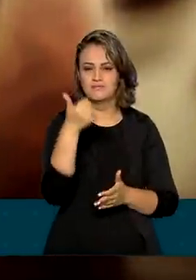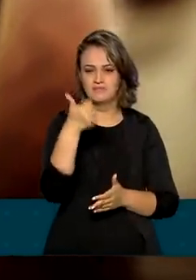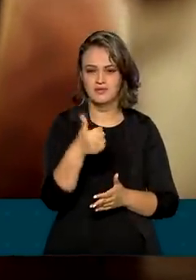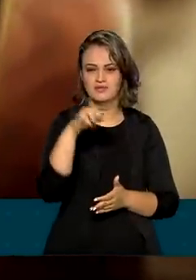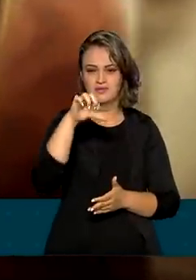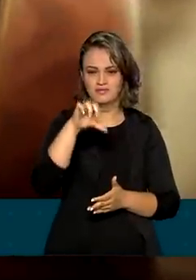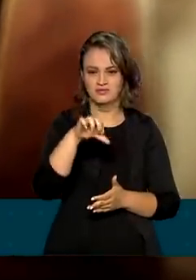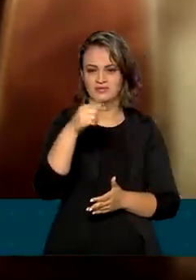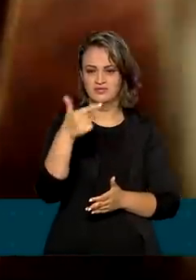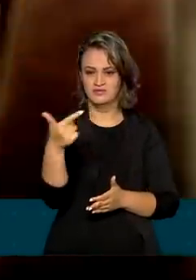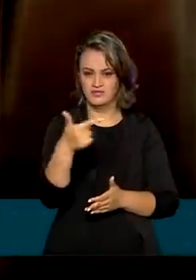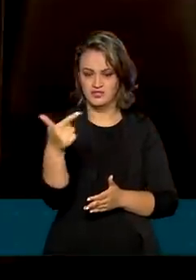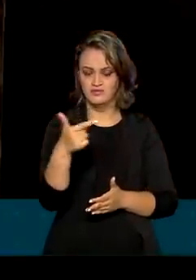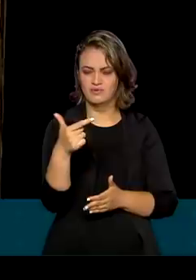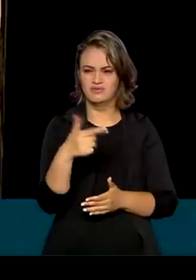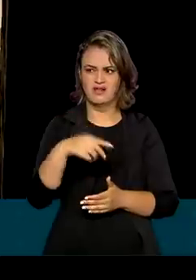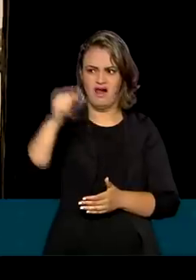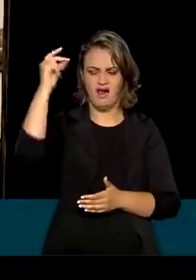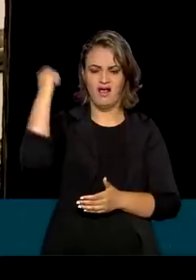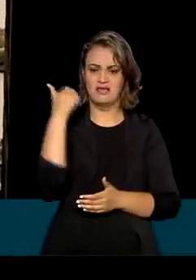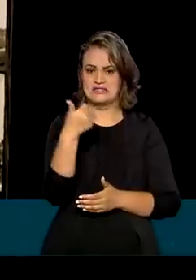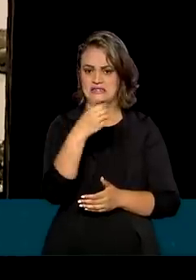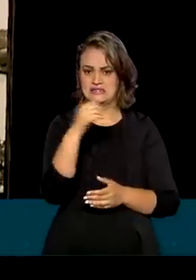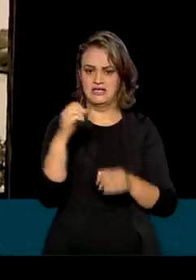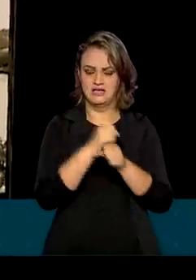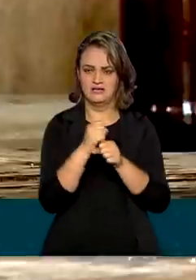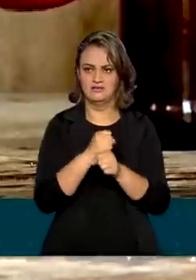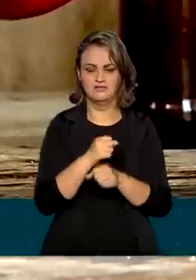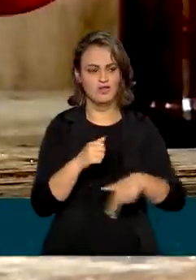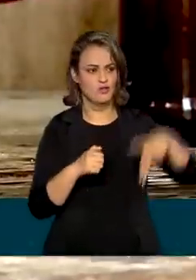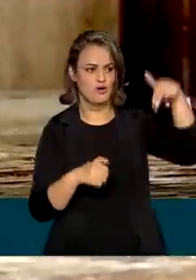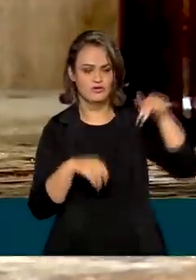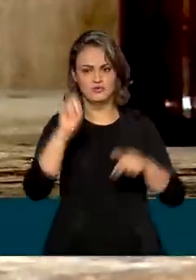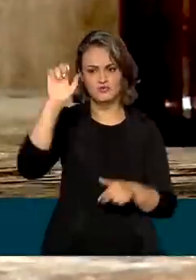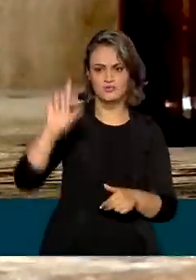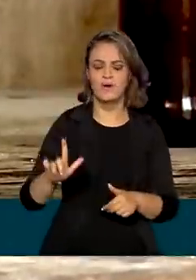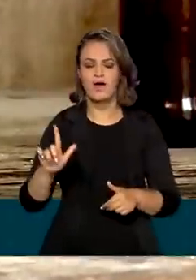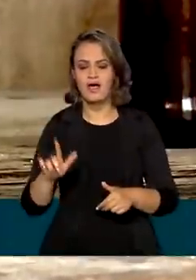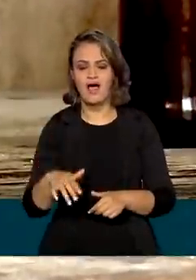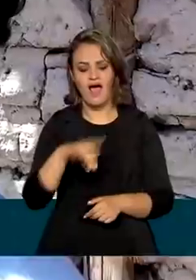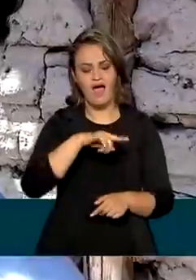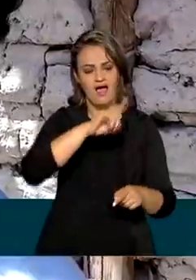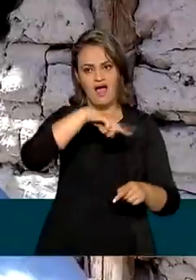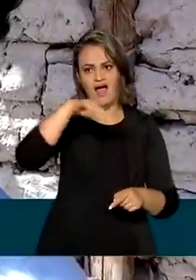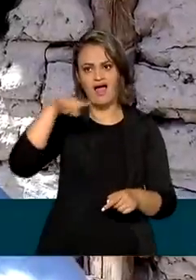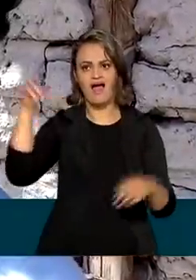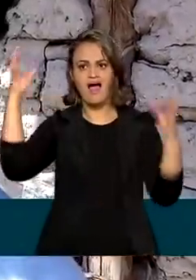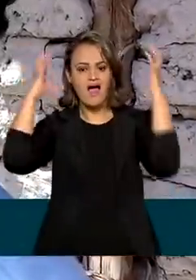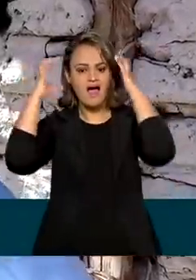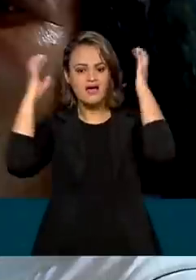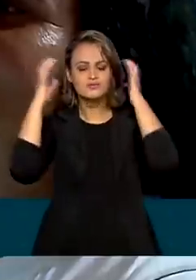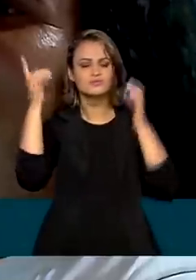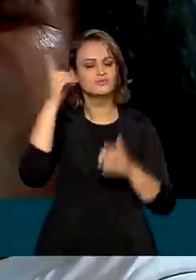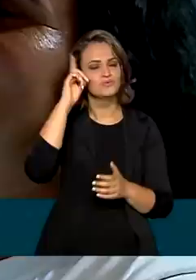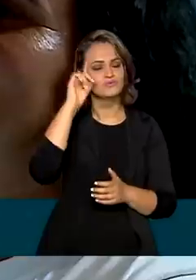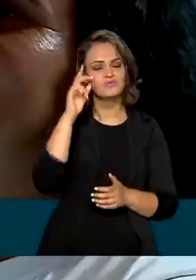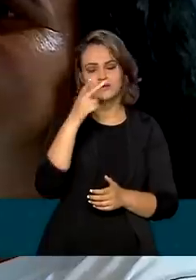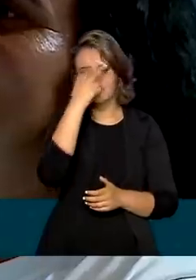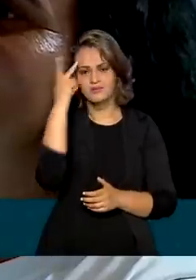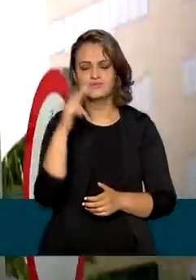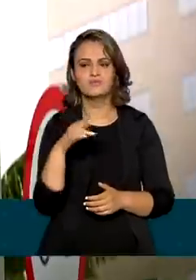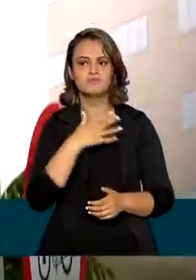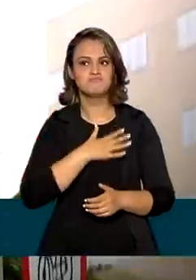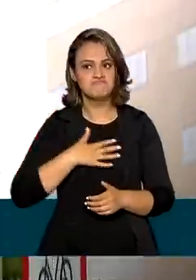1922, há quase 100 anos. De norte a sul, as ondas do rádio acompanham o dia a dia de milhares de pessoas.